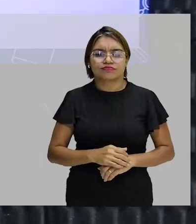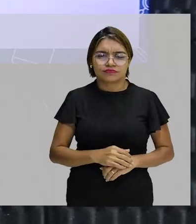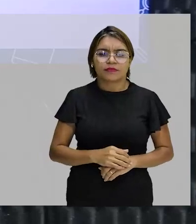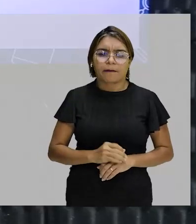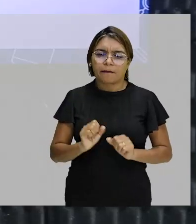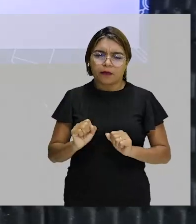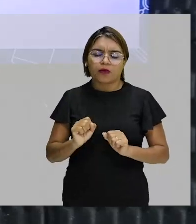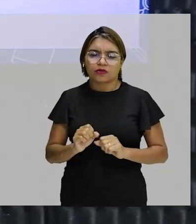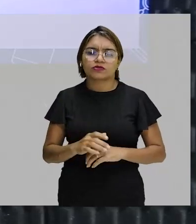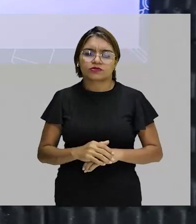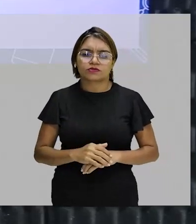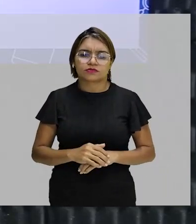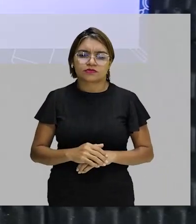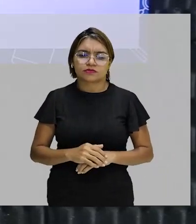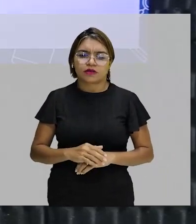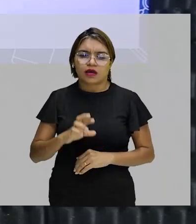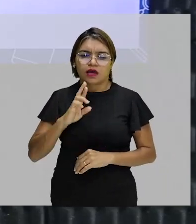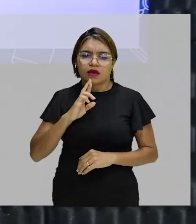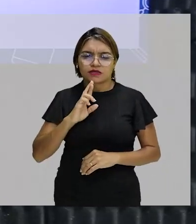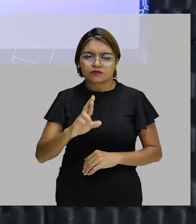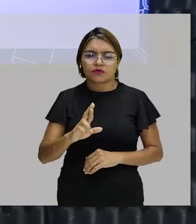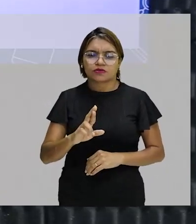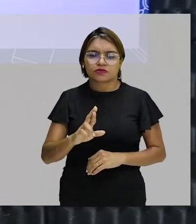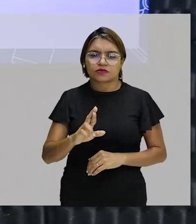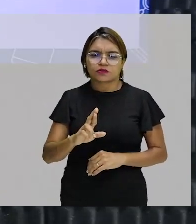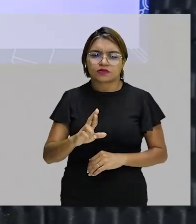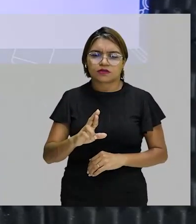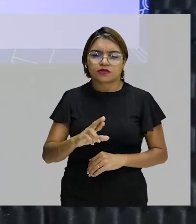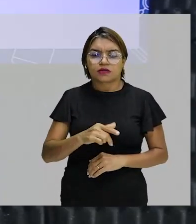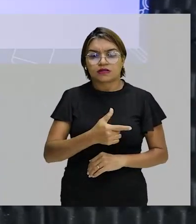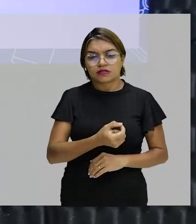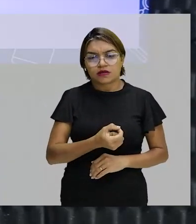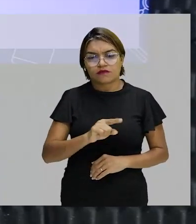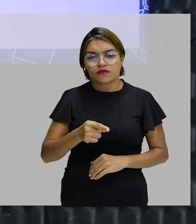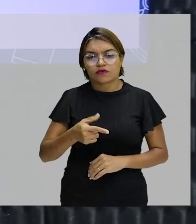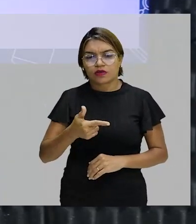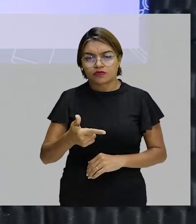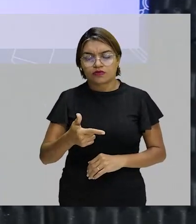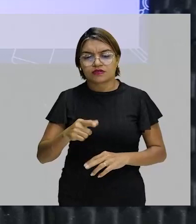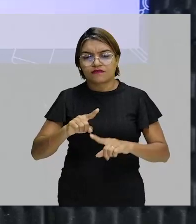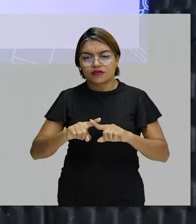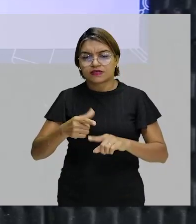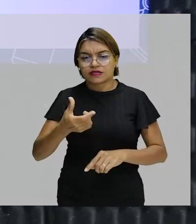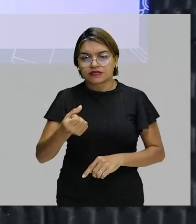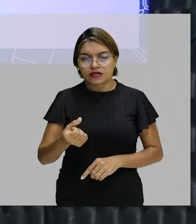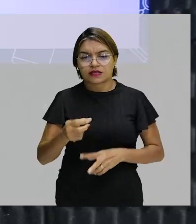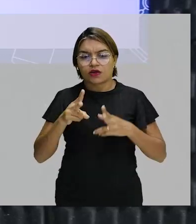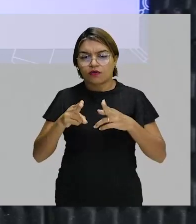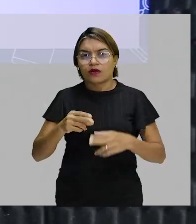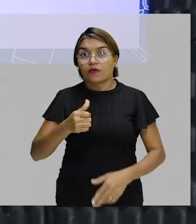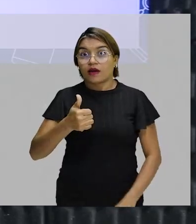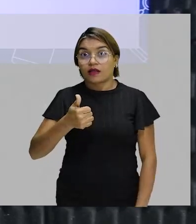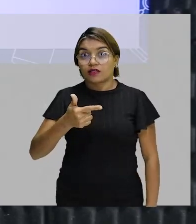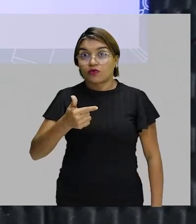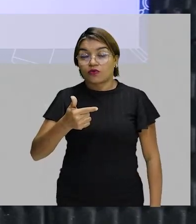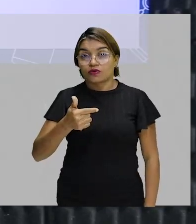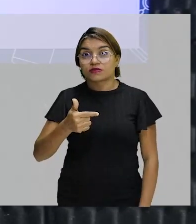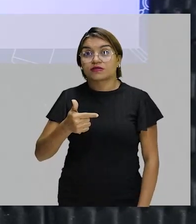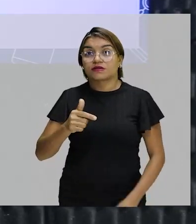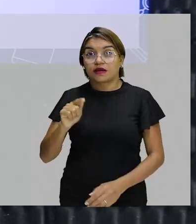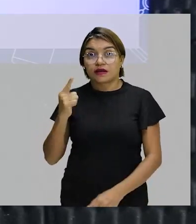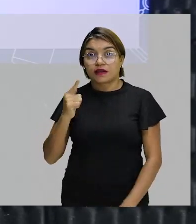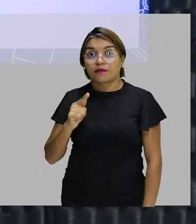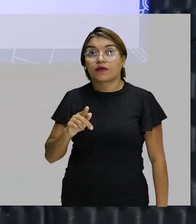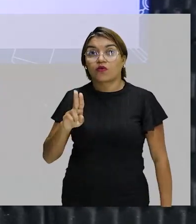vai dar o valor de... 0,2 vezes 60 vai dar o valor de 12 gramas de ureia.